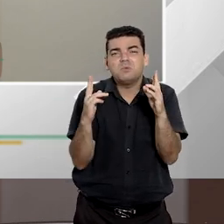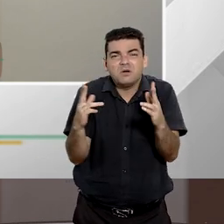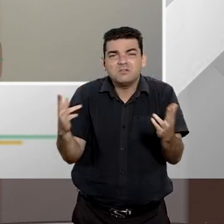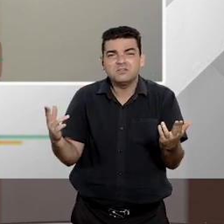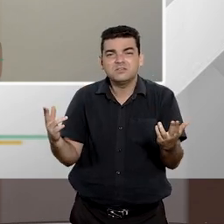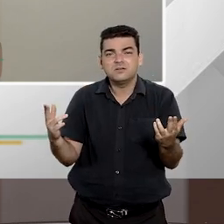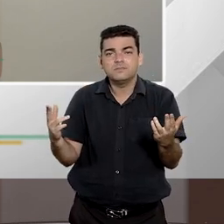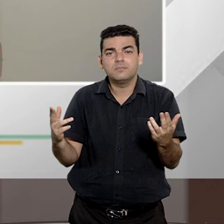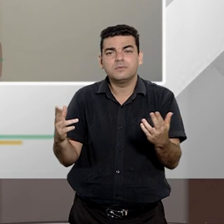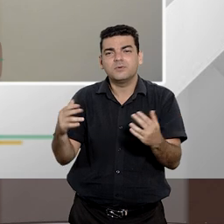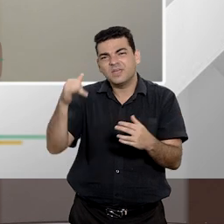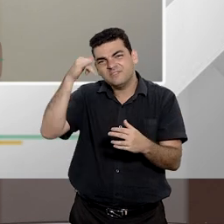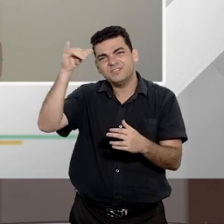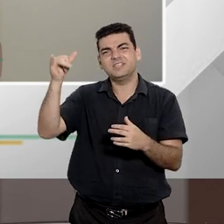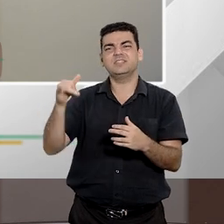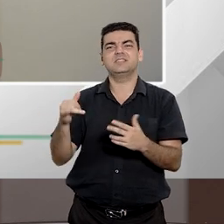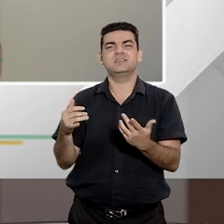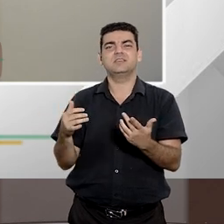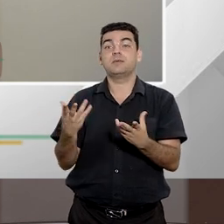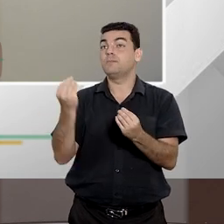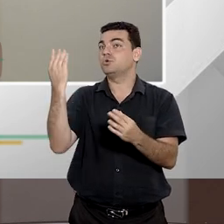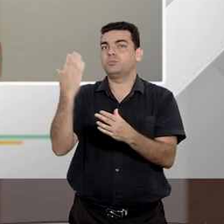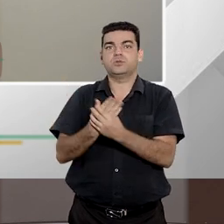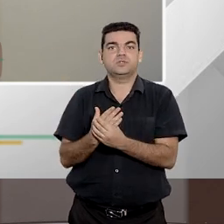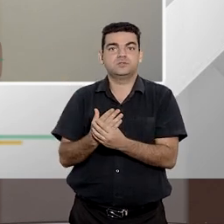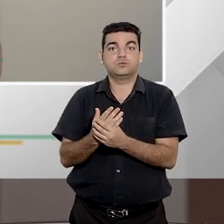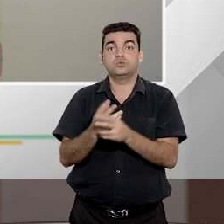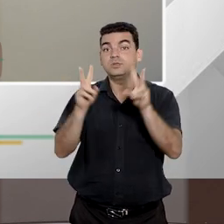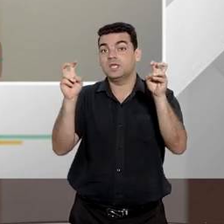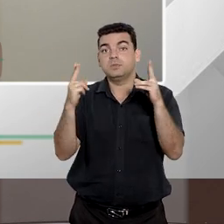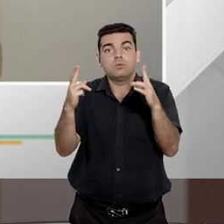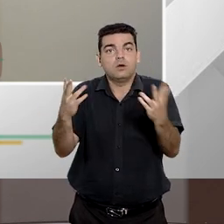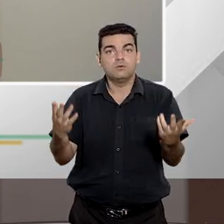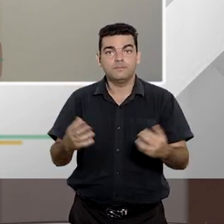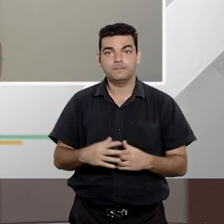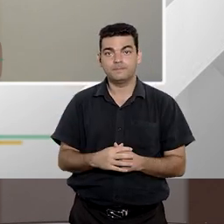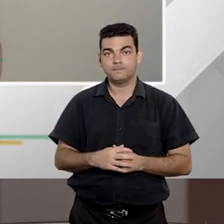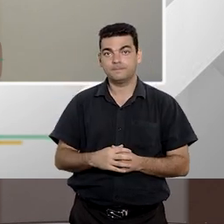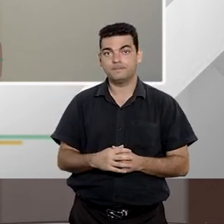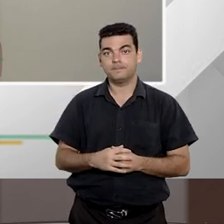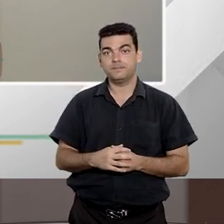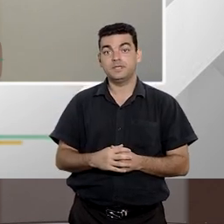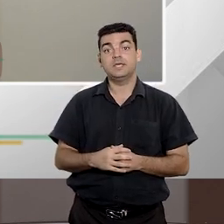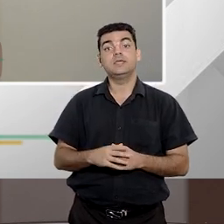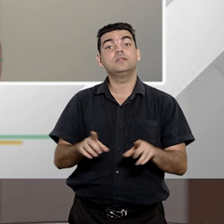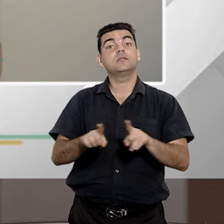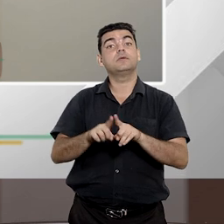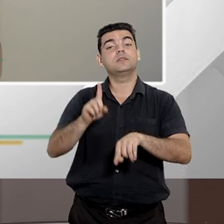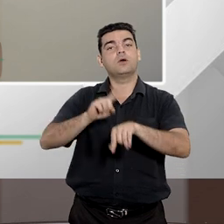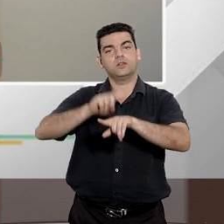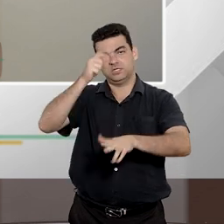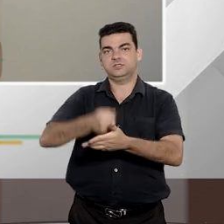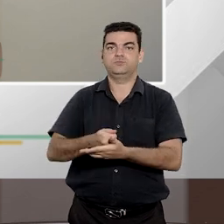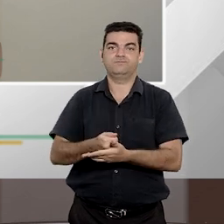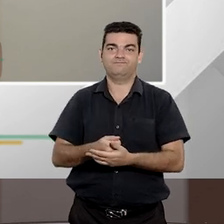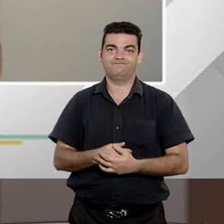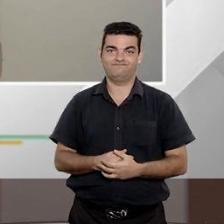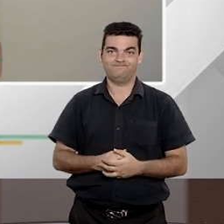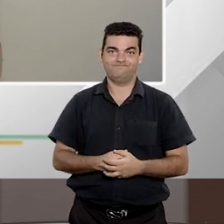e evitam, na verdade, que exista uma discrepância nas decisões judiciais.